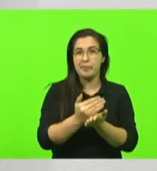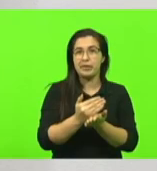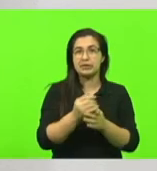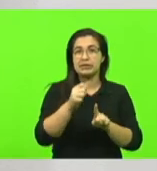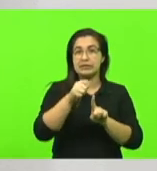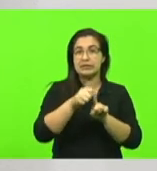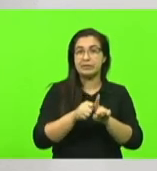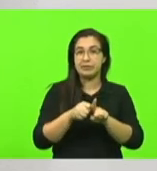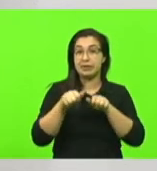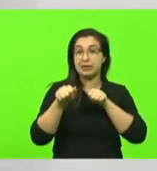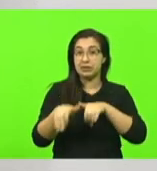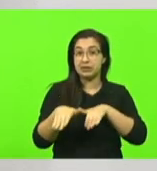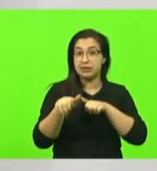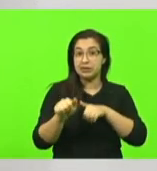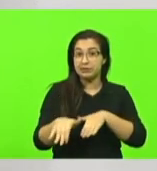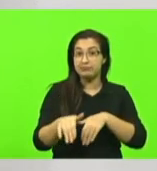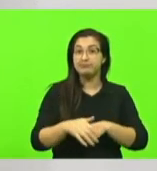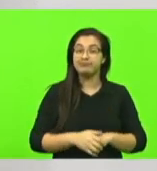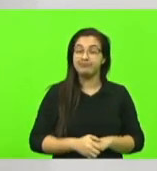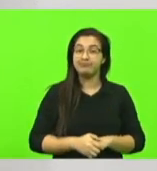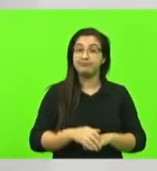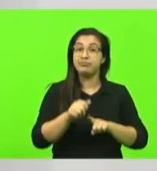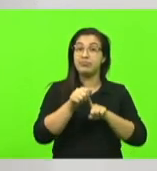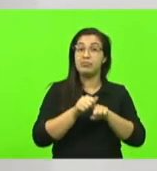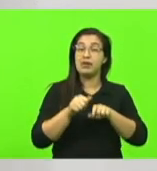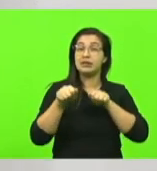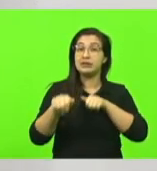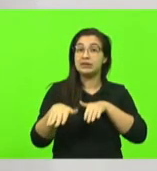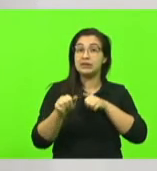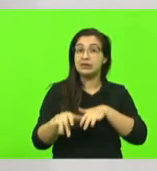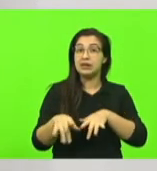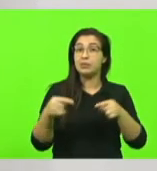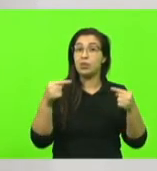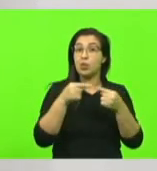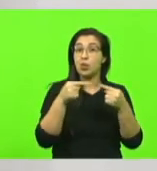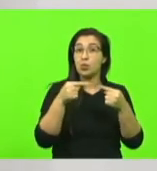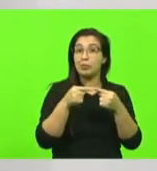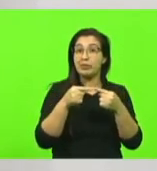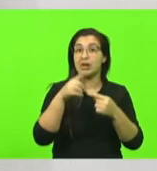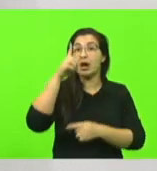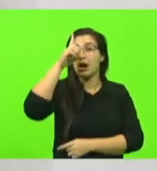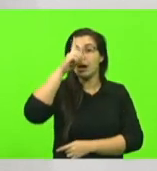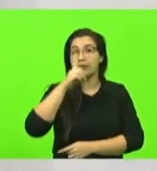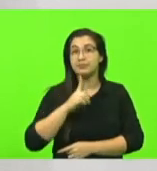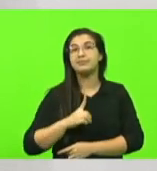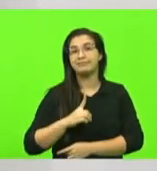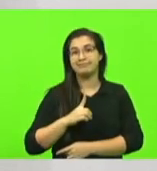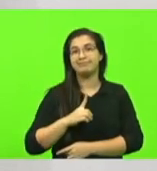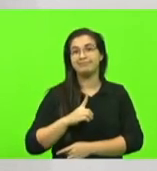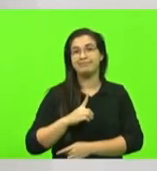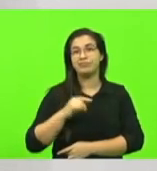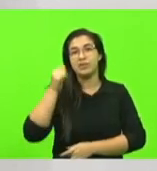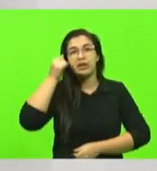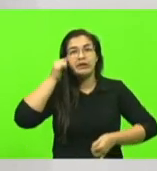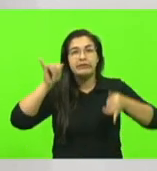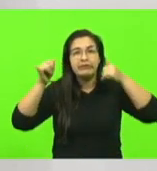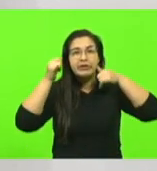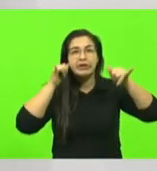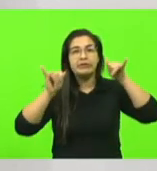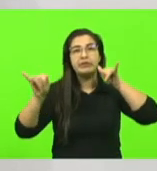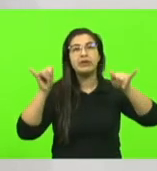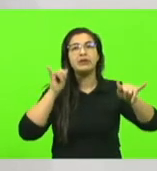e o mês de setembro é o setembro amarelo é o mês da prevenção ao suicídio